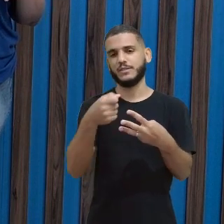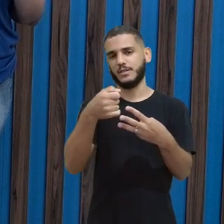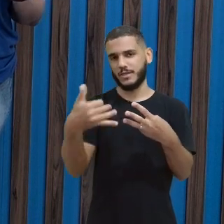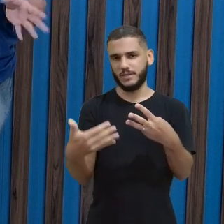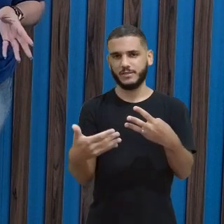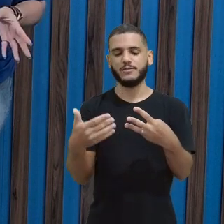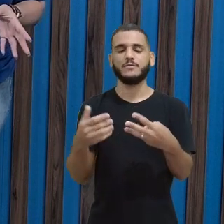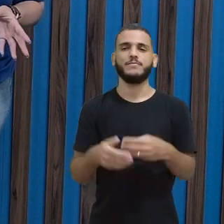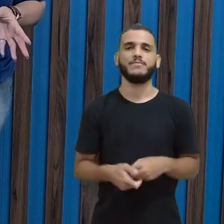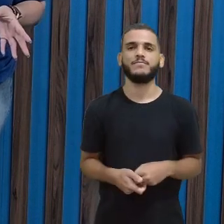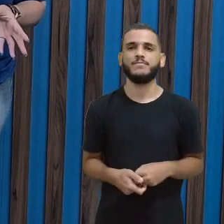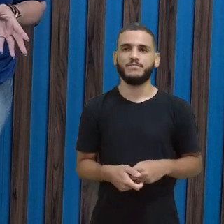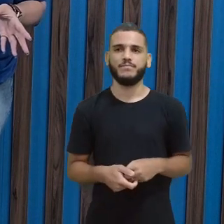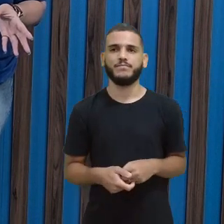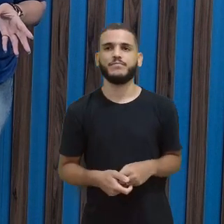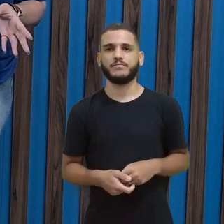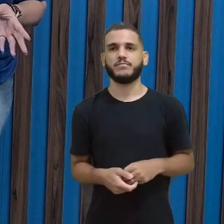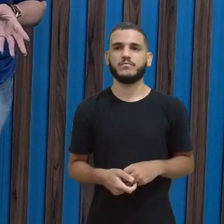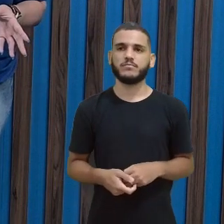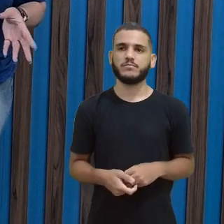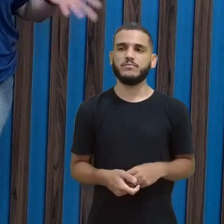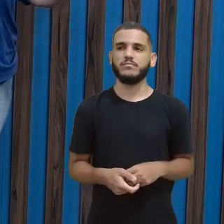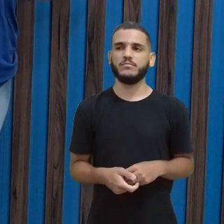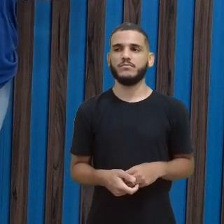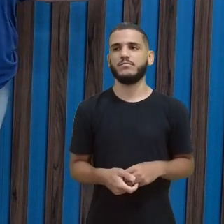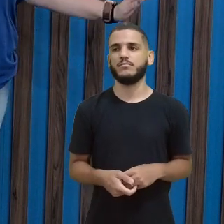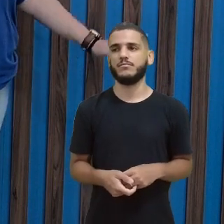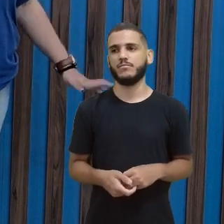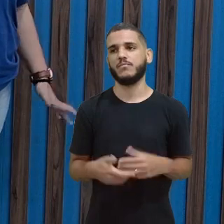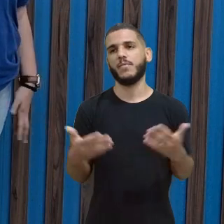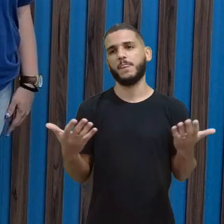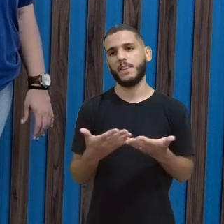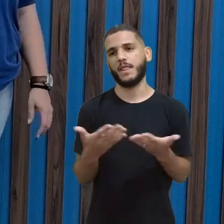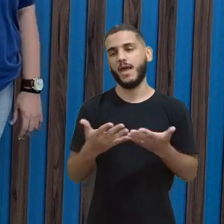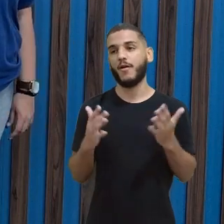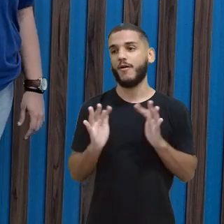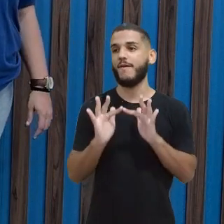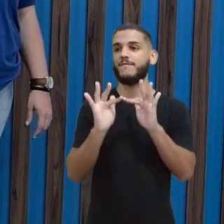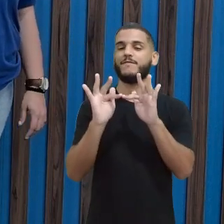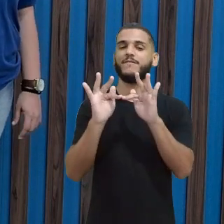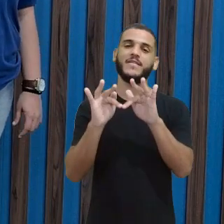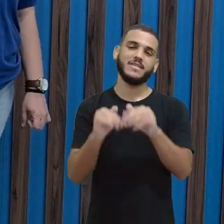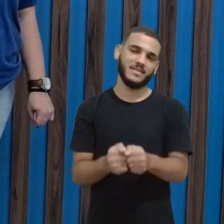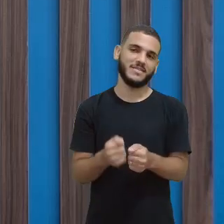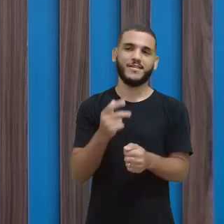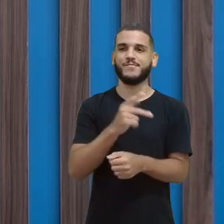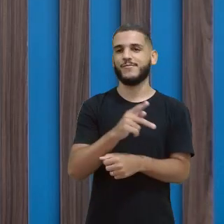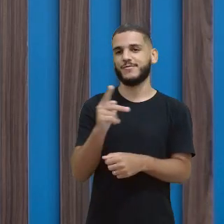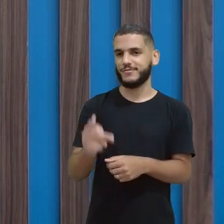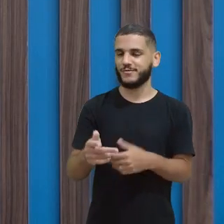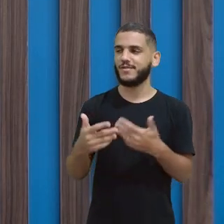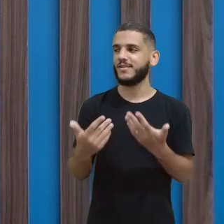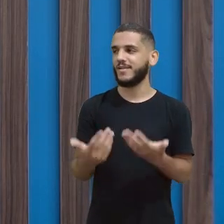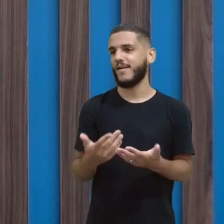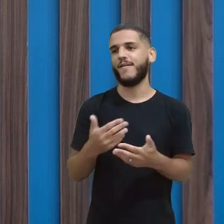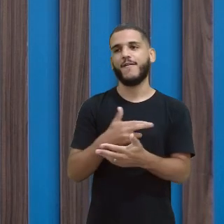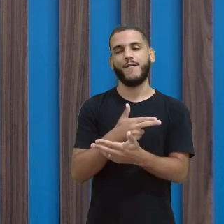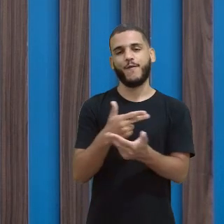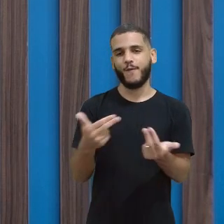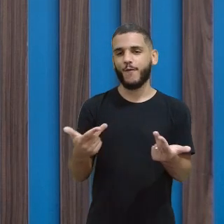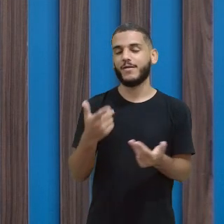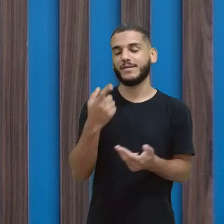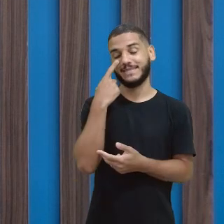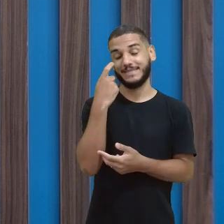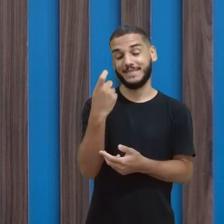a reflexão e a absorção. Tá certo? Eita, chegamos no final, hein, prof? Pois é, professora Carol. Muita coisa hoje